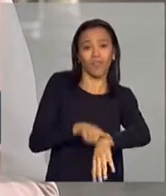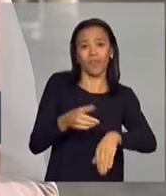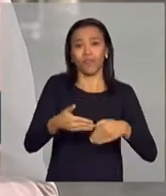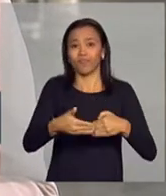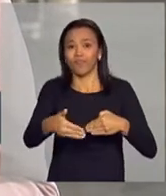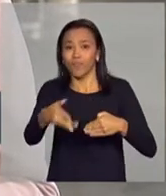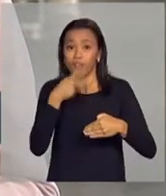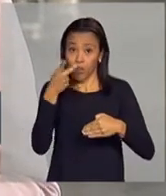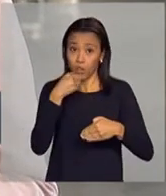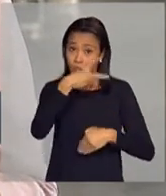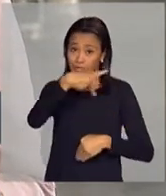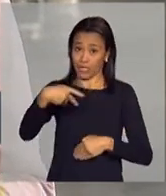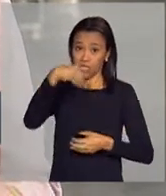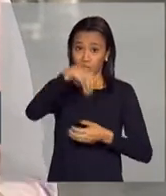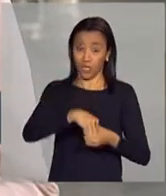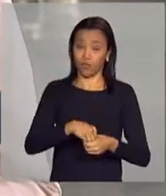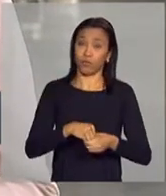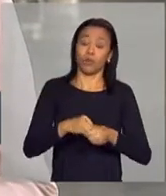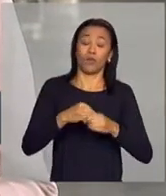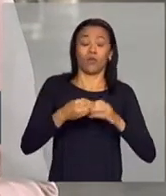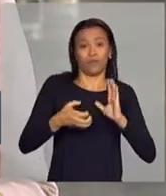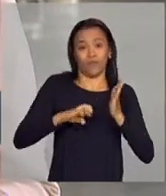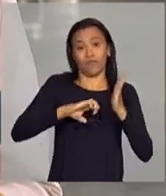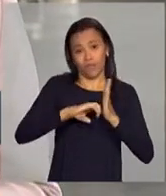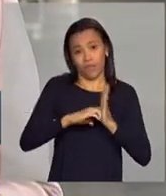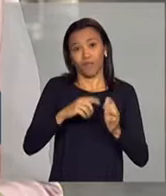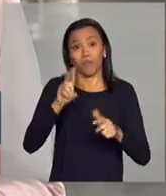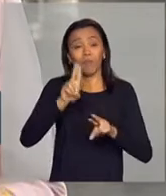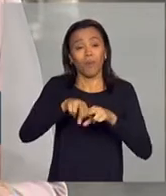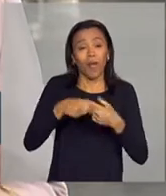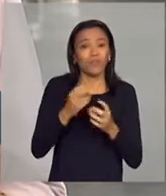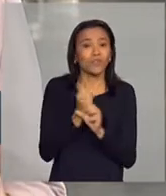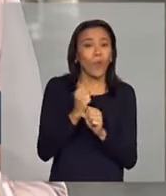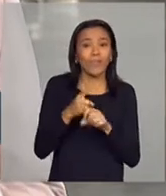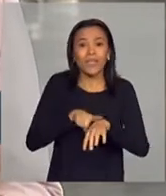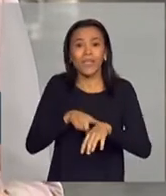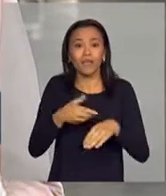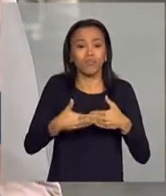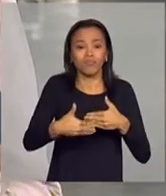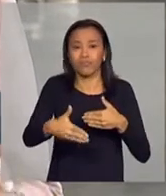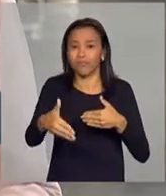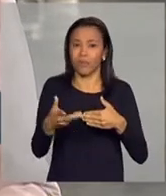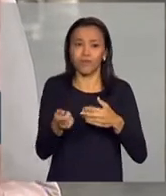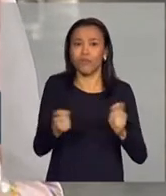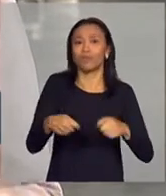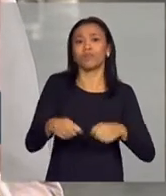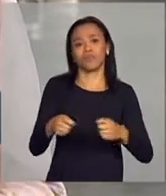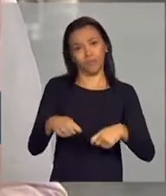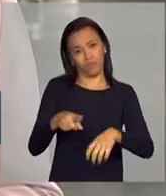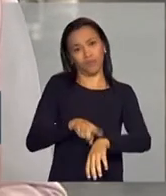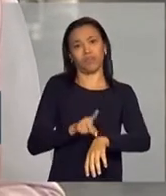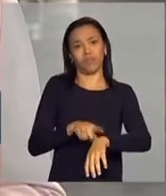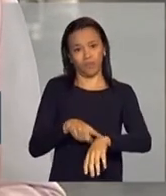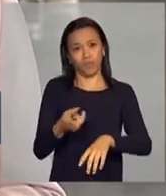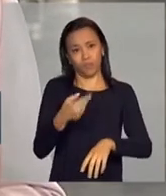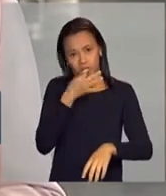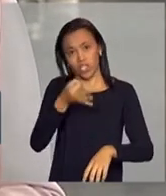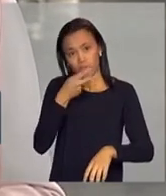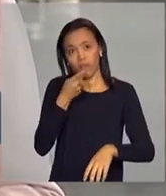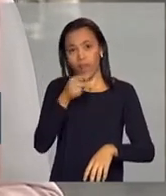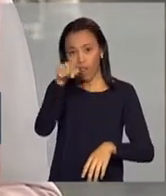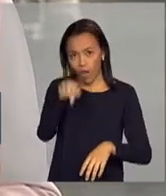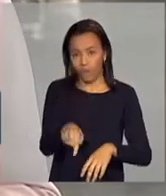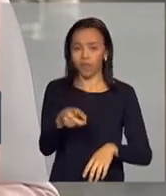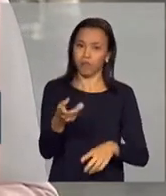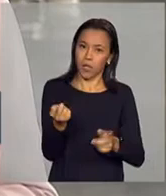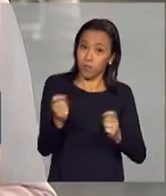o do Senado, foi a questão matemática. Infelizmente, não deu o prazo que o Senado tinha se autoestabelecido para